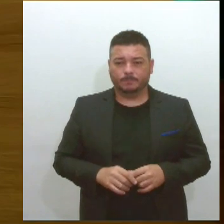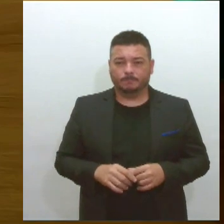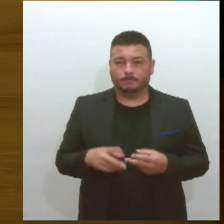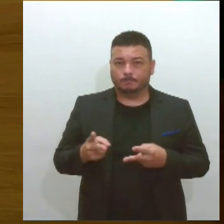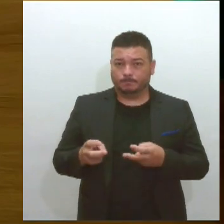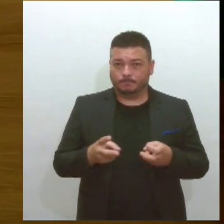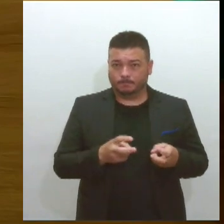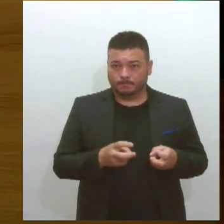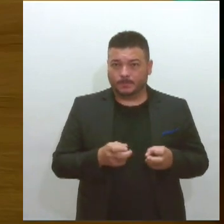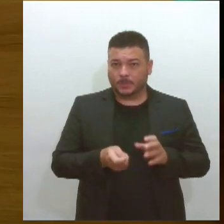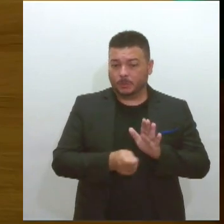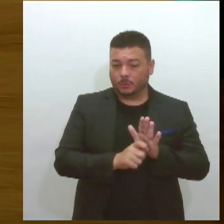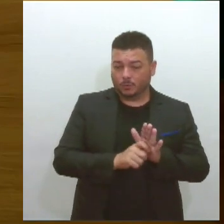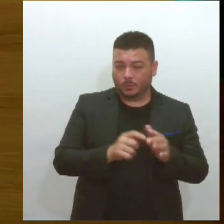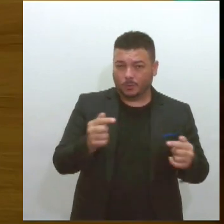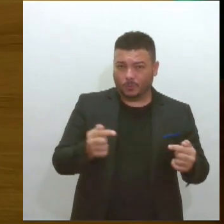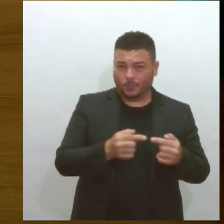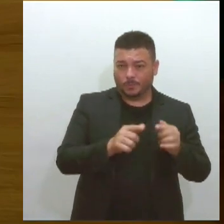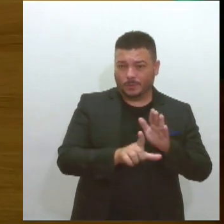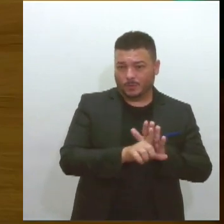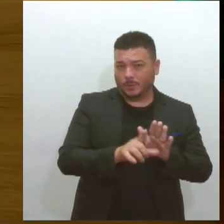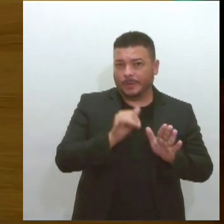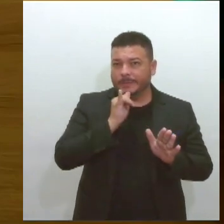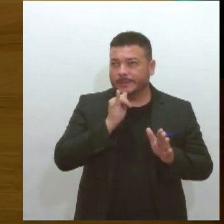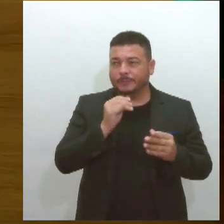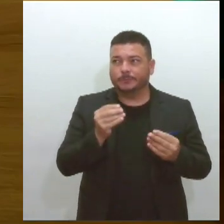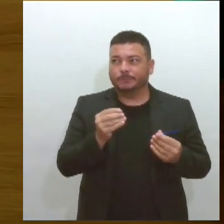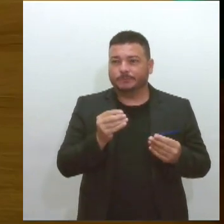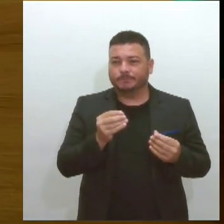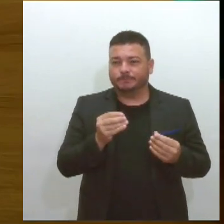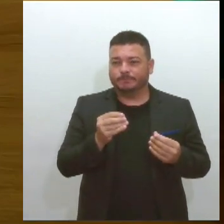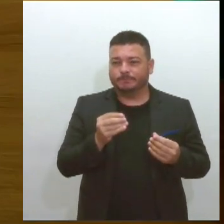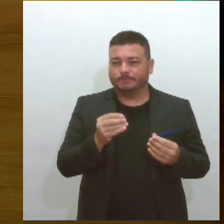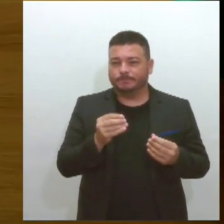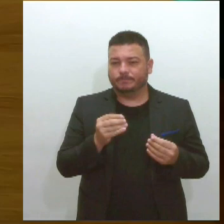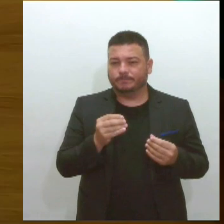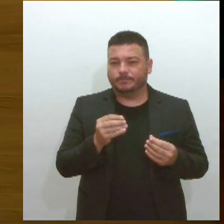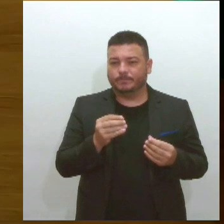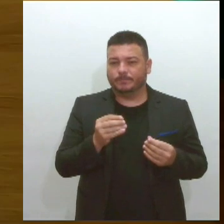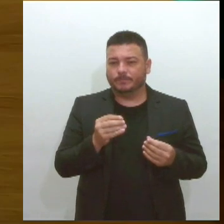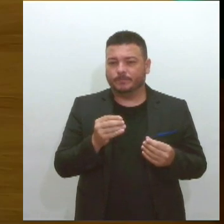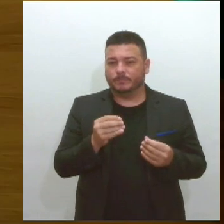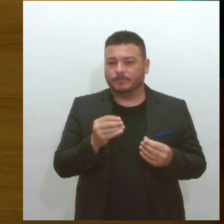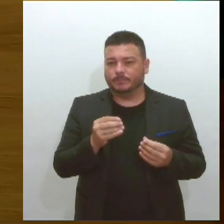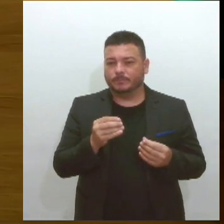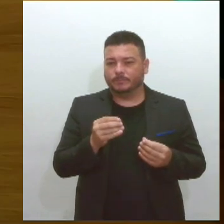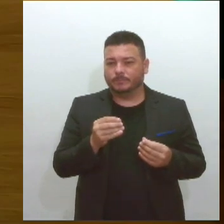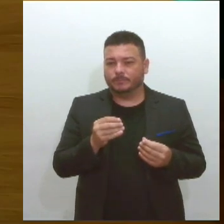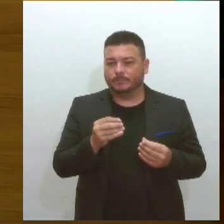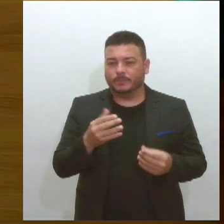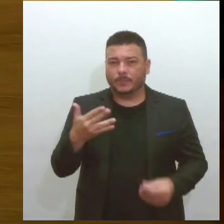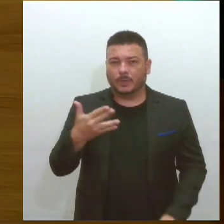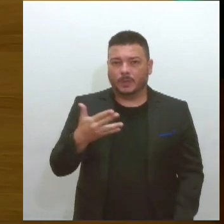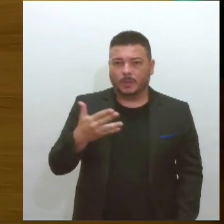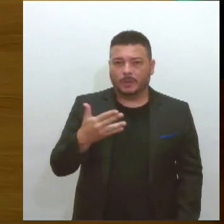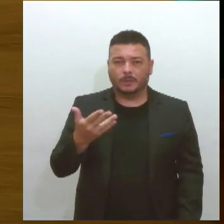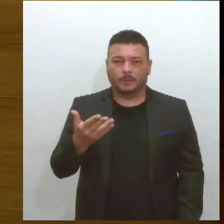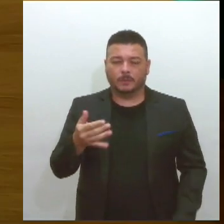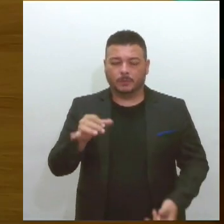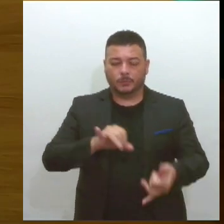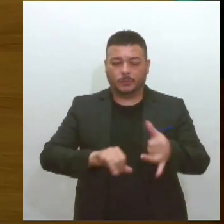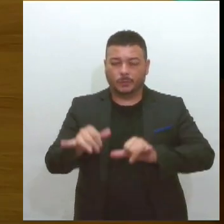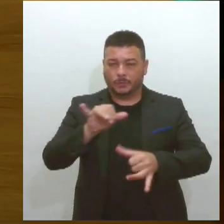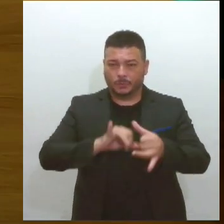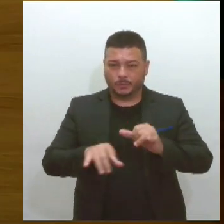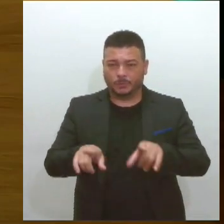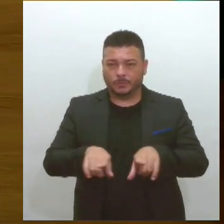ilícitas, é o caso da maconha, dos produtos químicos, enfim. As ilícitas, bebida